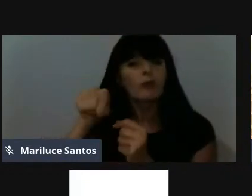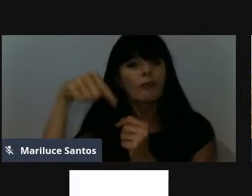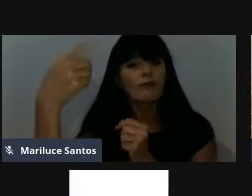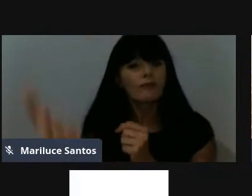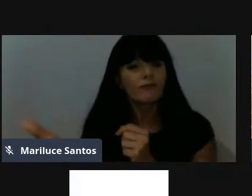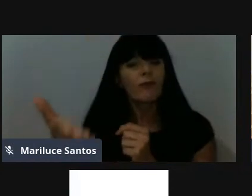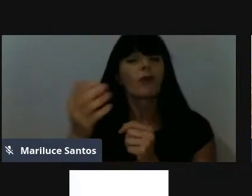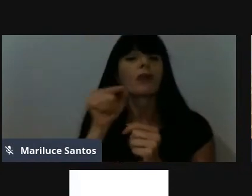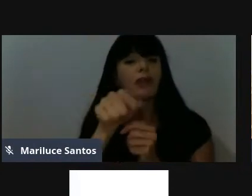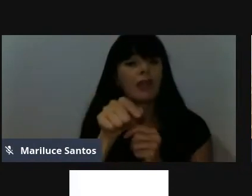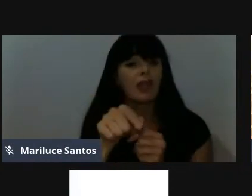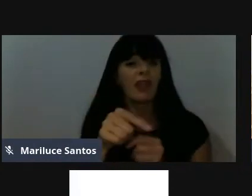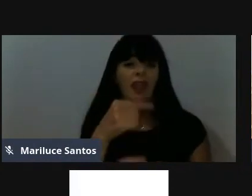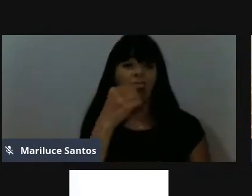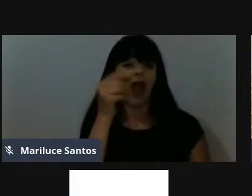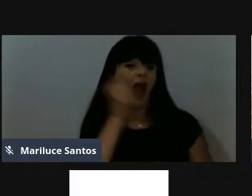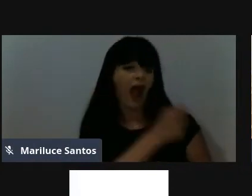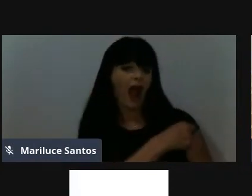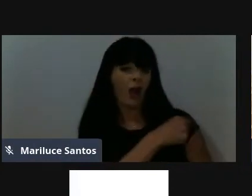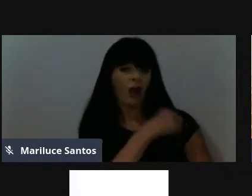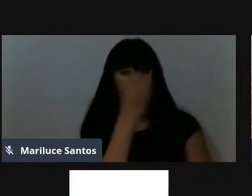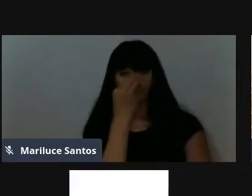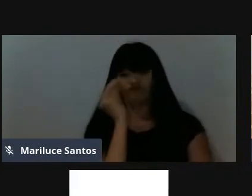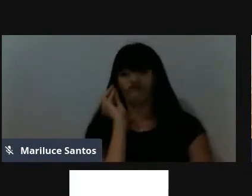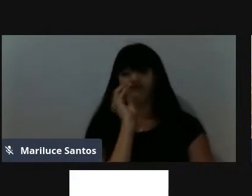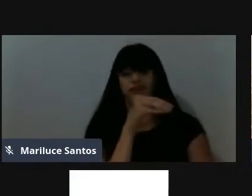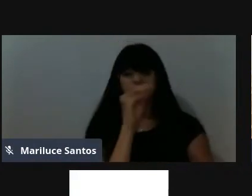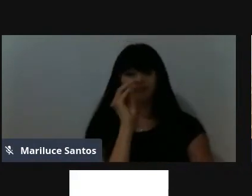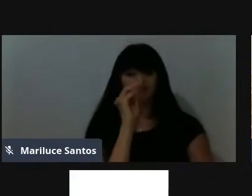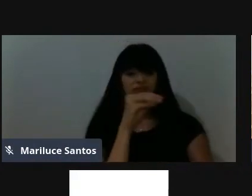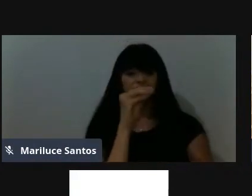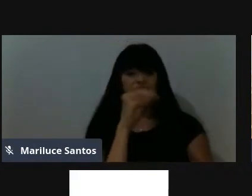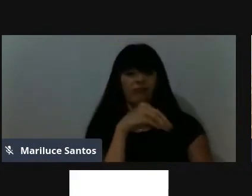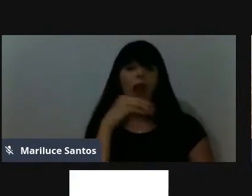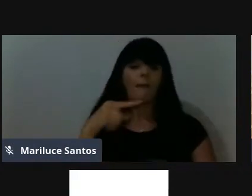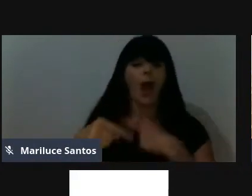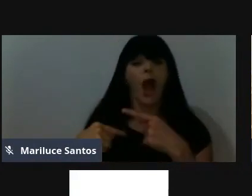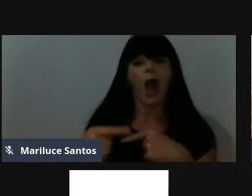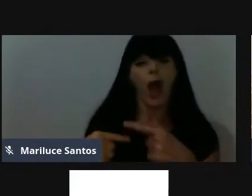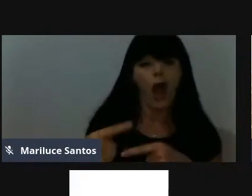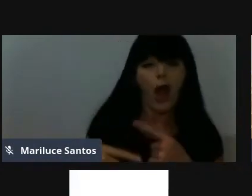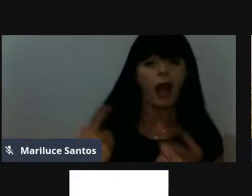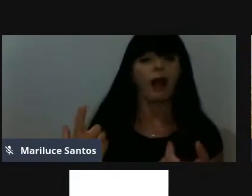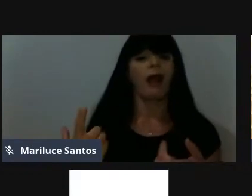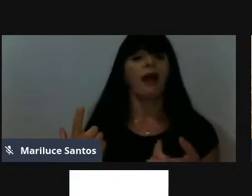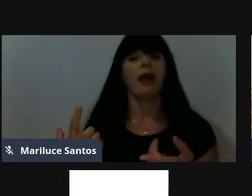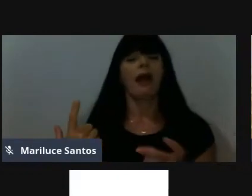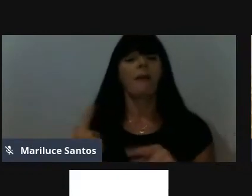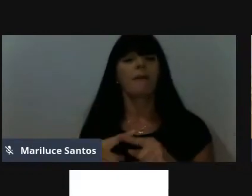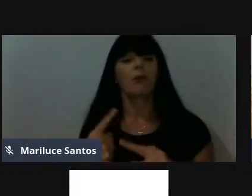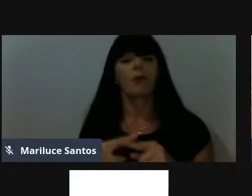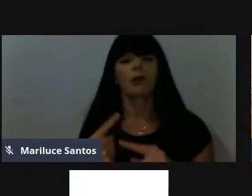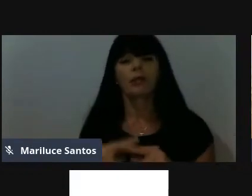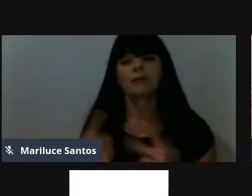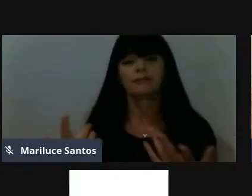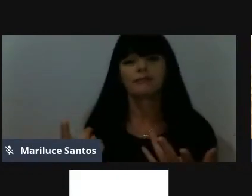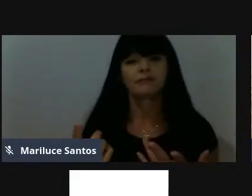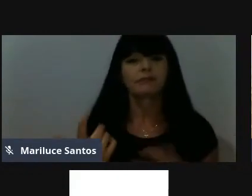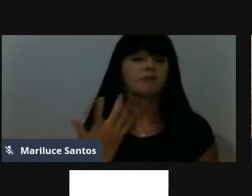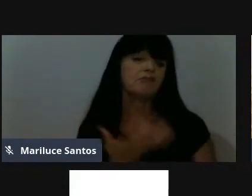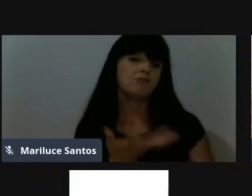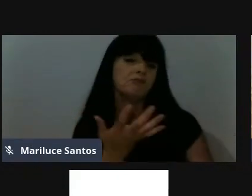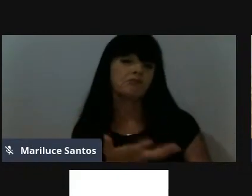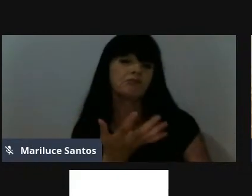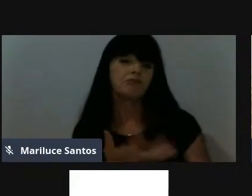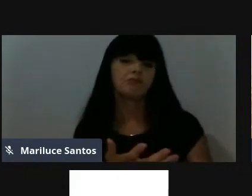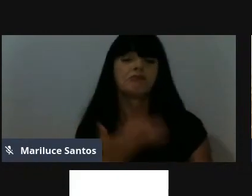parte das vezes eles acham que isso a gente está fazendo é para enrolar o tempo, é para consumir a matéria,